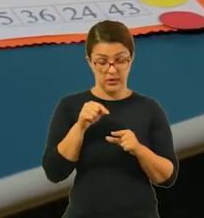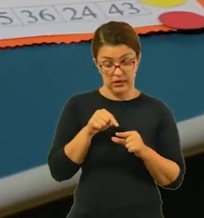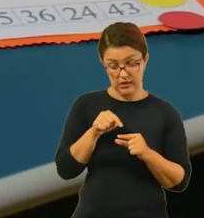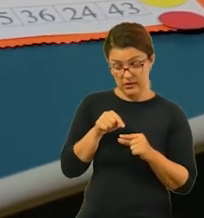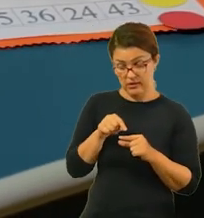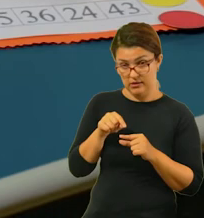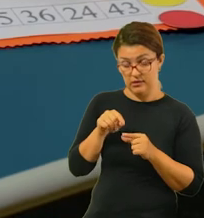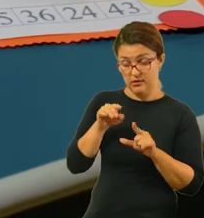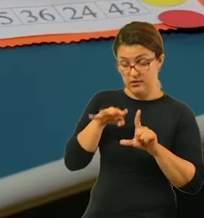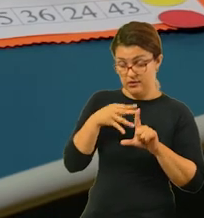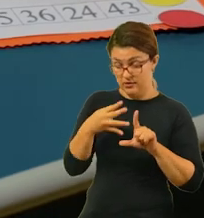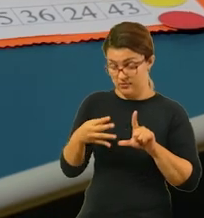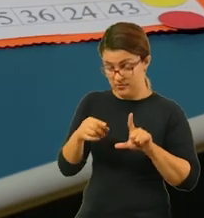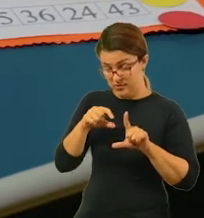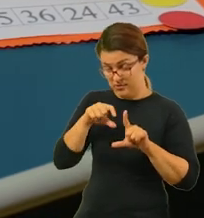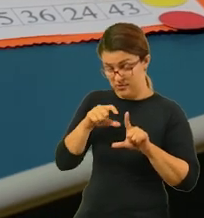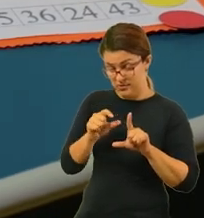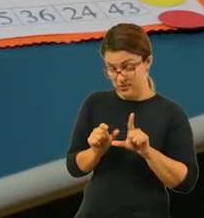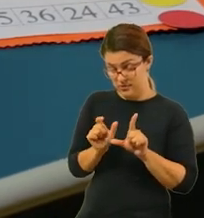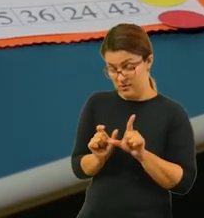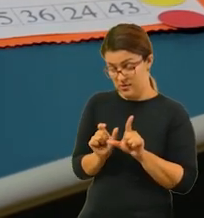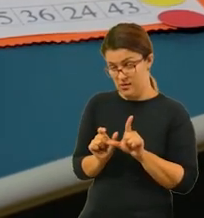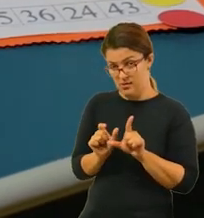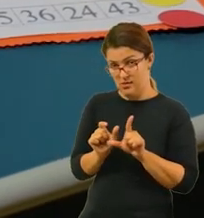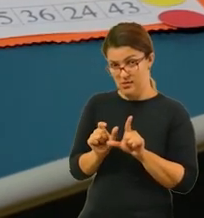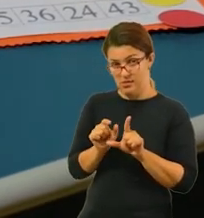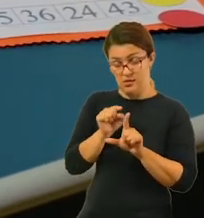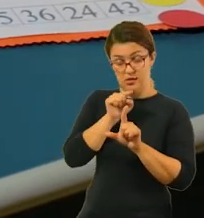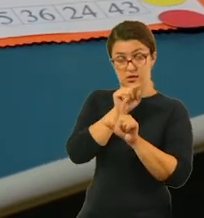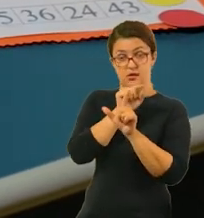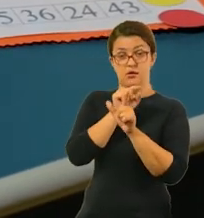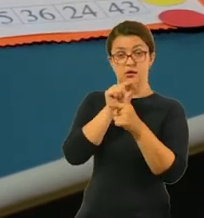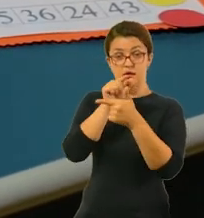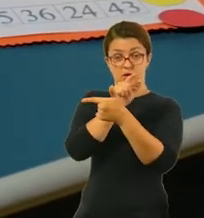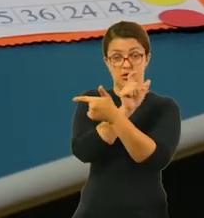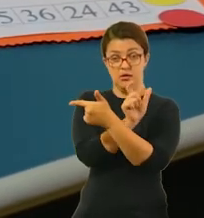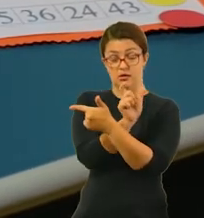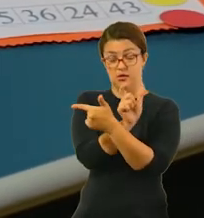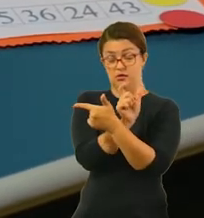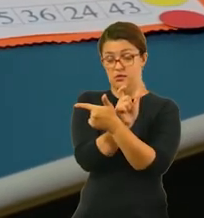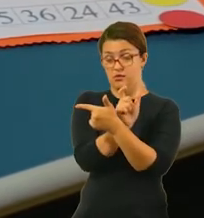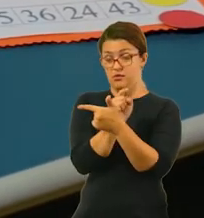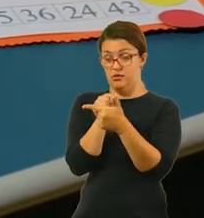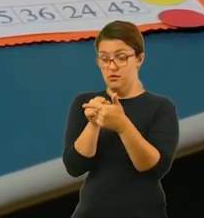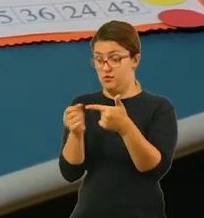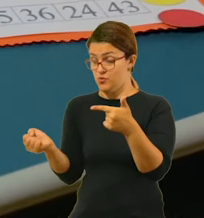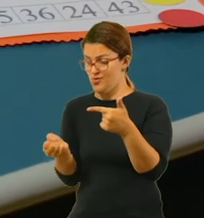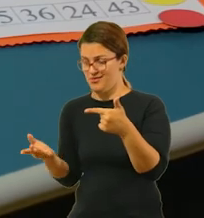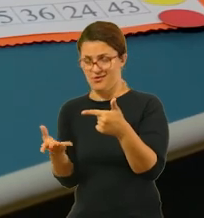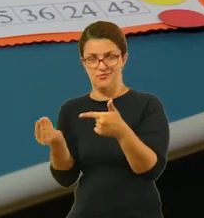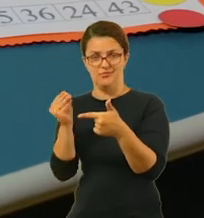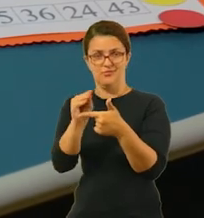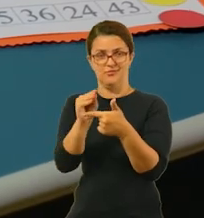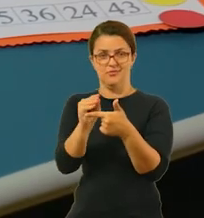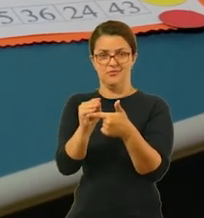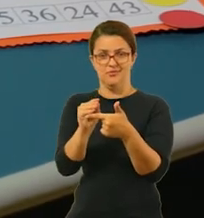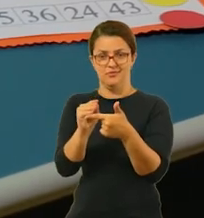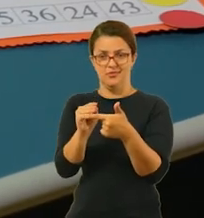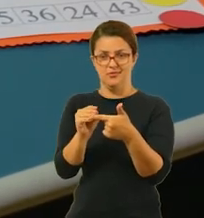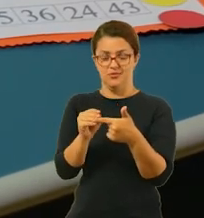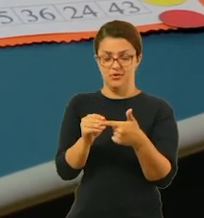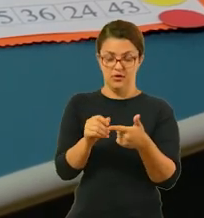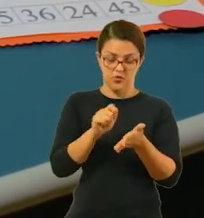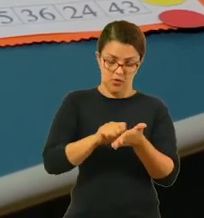número que está na tabela é o dividendo e o que caiu no dado vai ser o divisor. Usem o caderno e montem a conta.